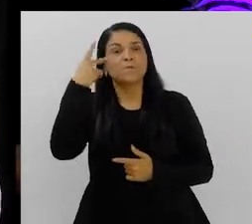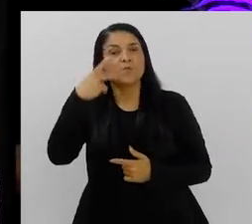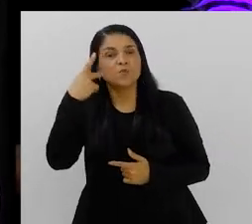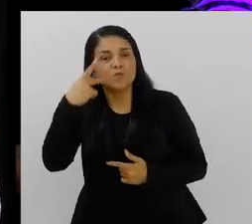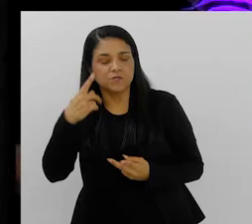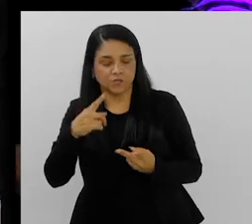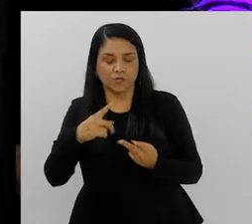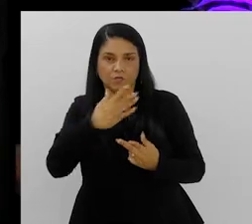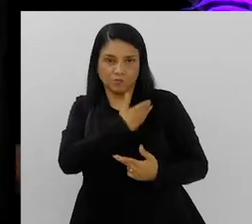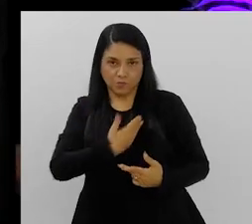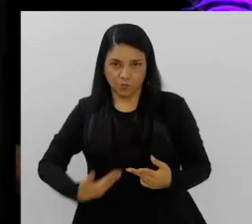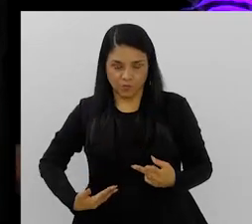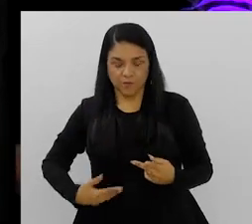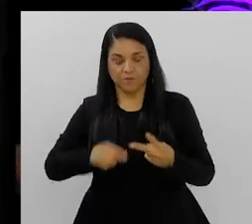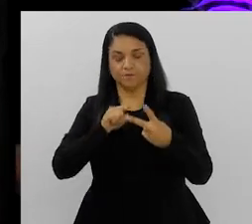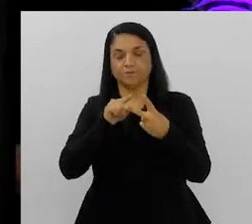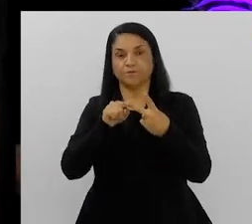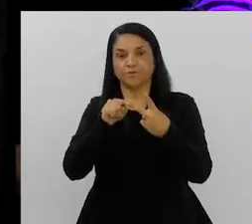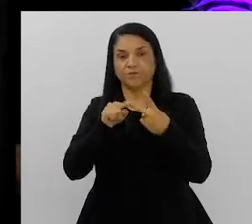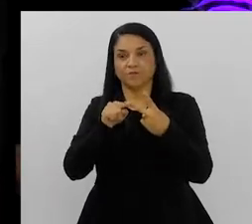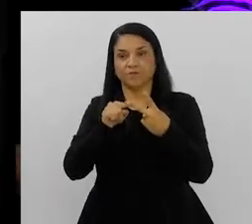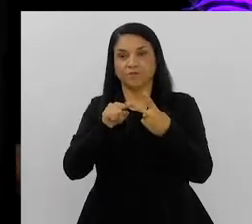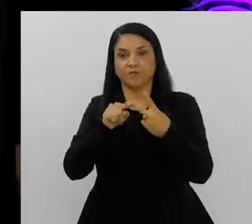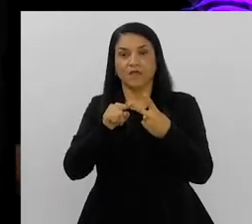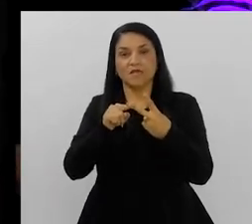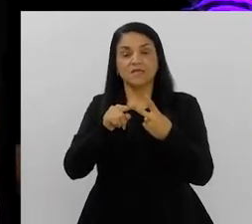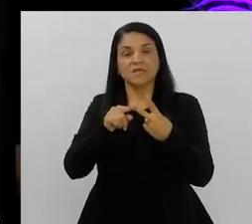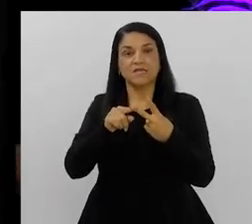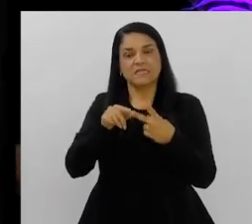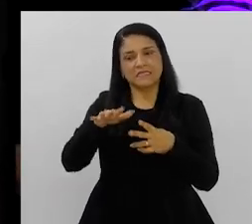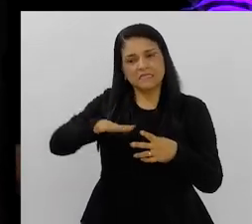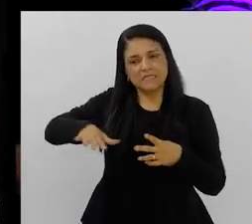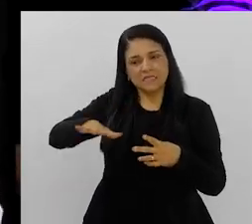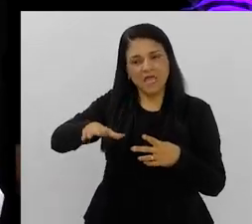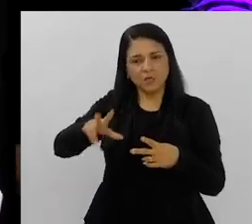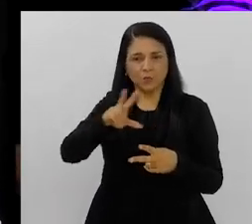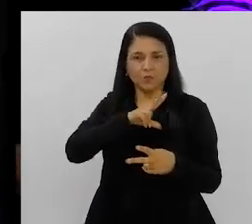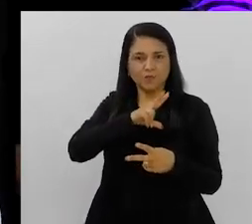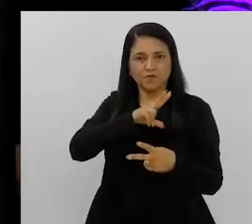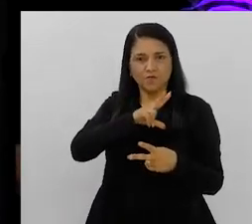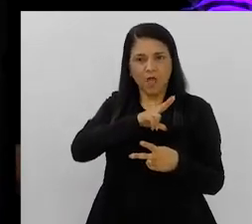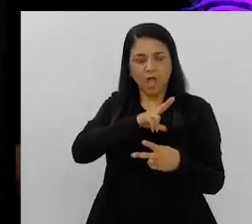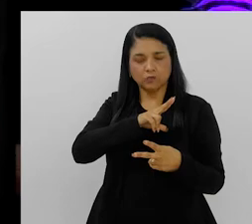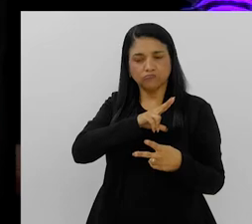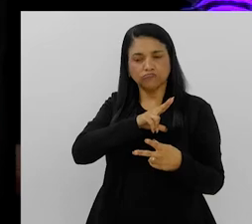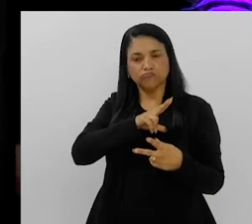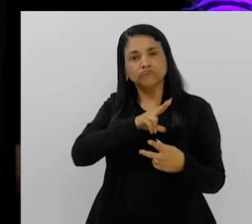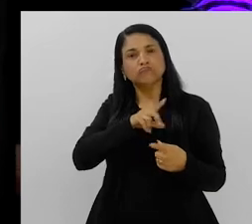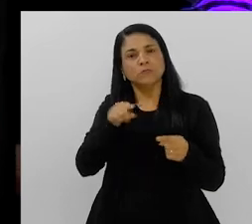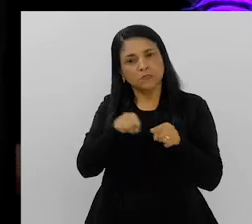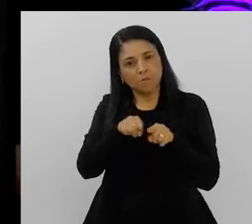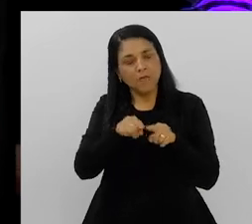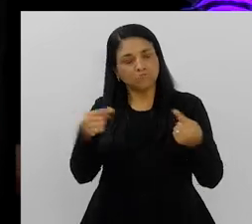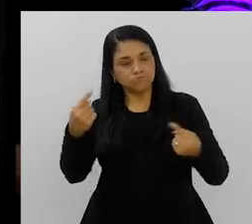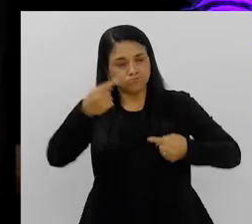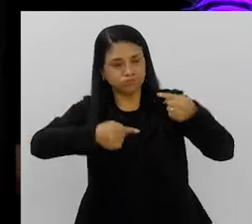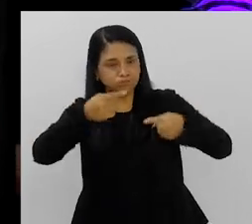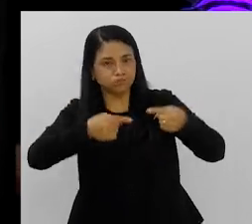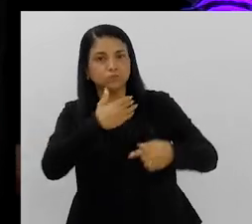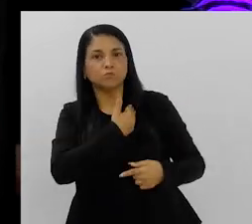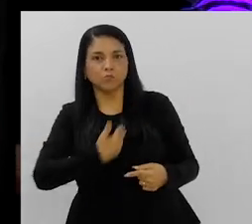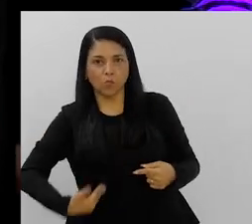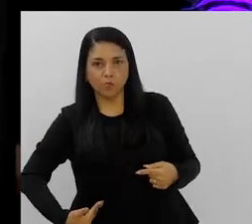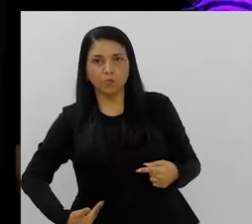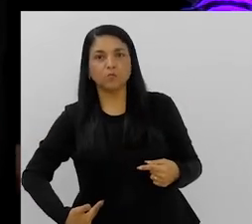A está falando de políticas públicas, a gente está falando de sair só do ambiente privado para a discussão do ambiente público.